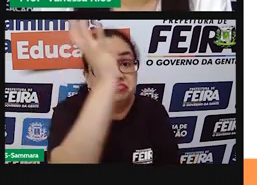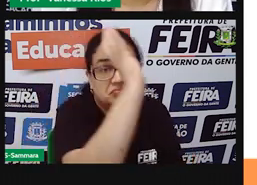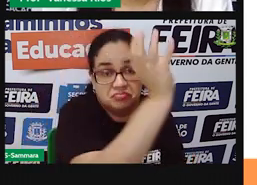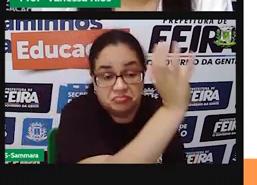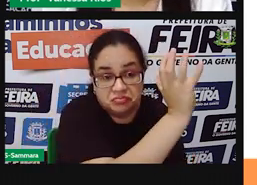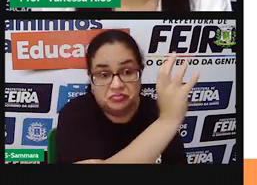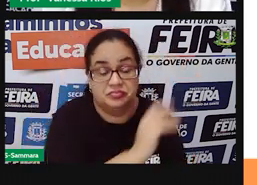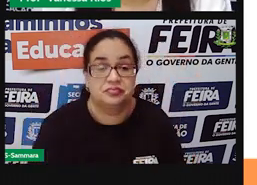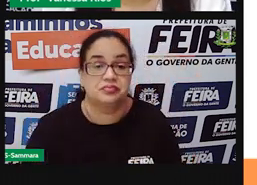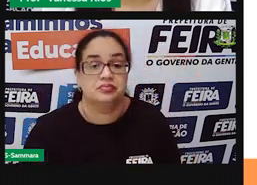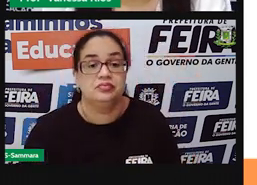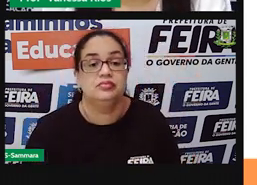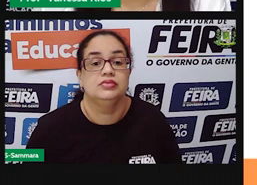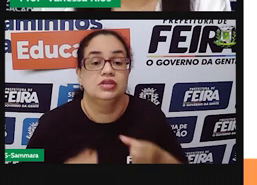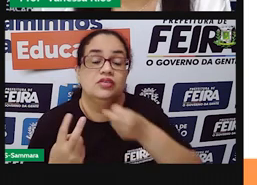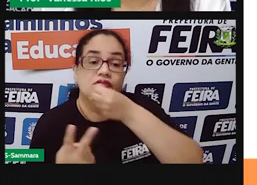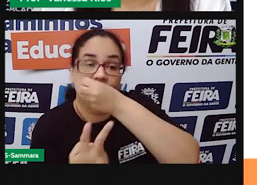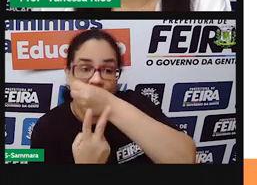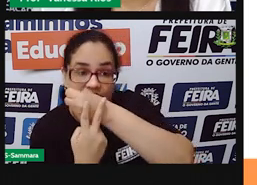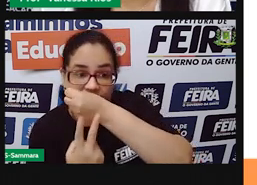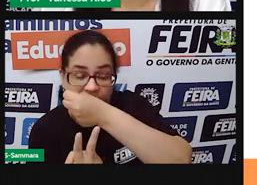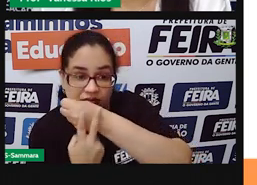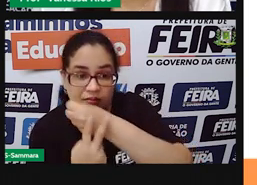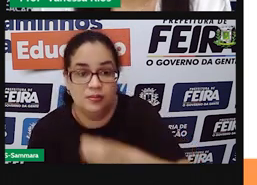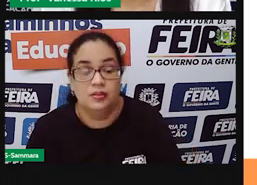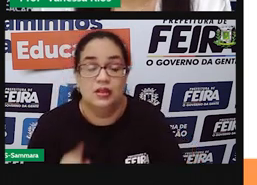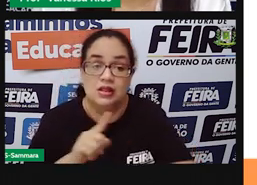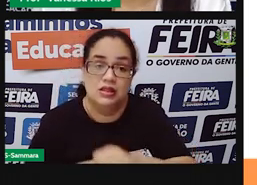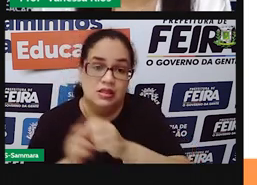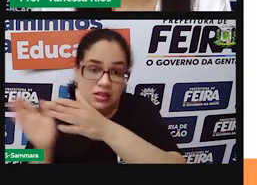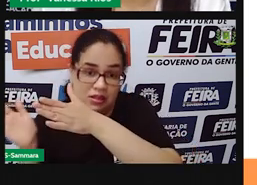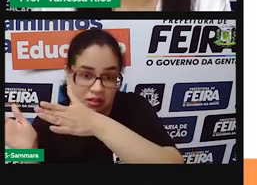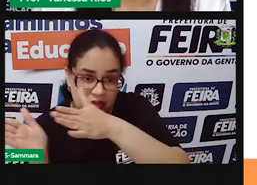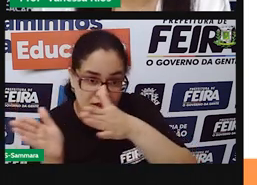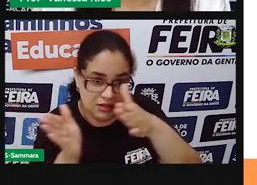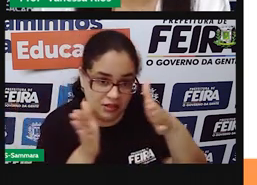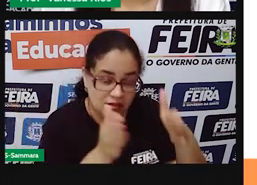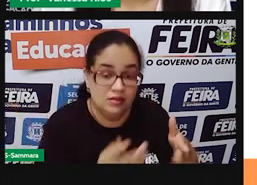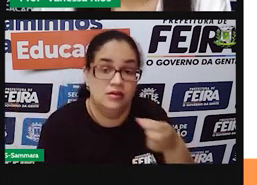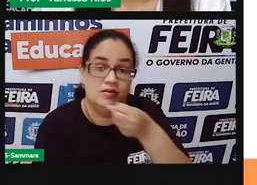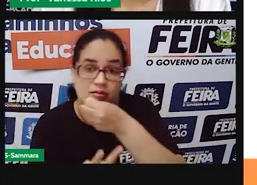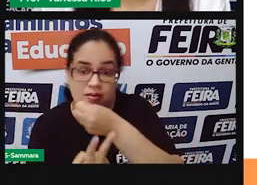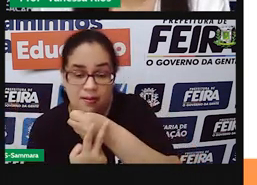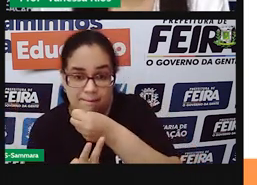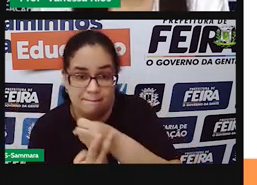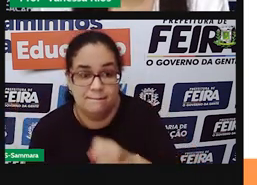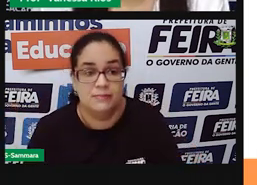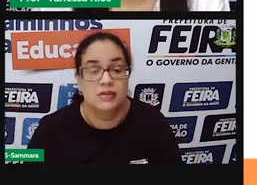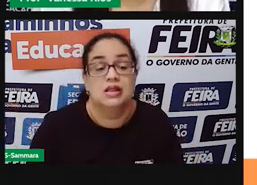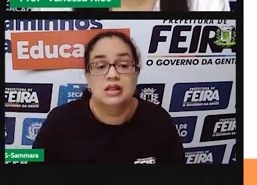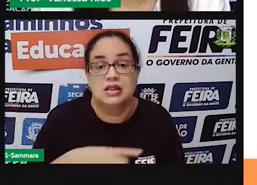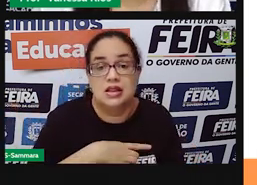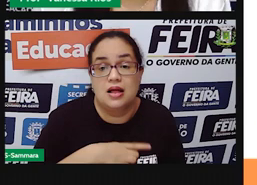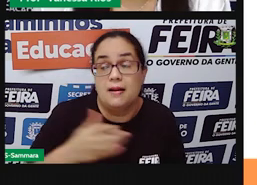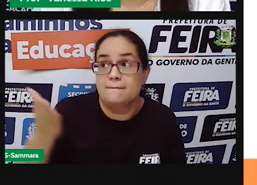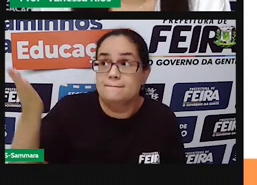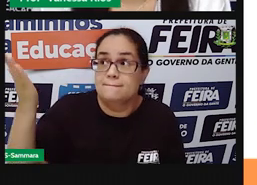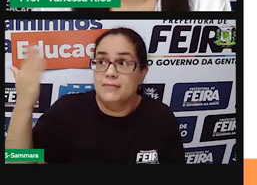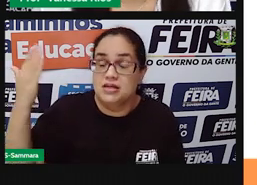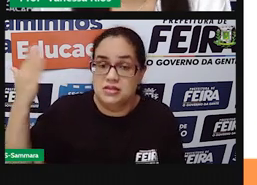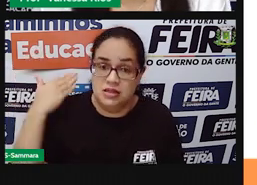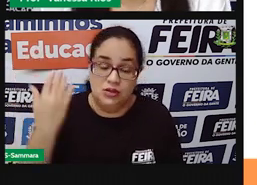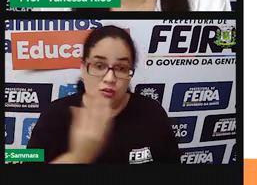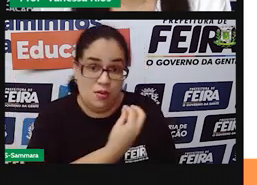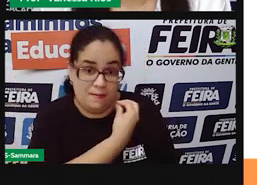natureza. É importante a gente destacar também que os verbos podem aparecer no passado,